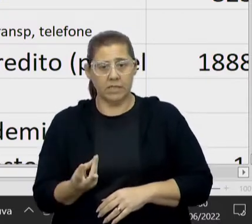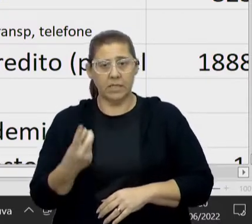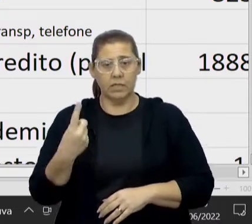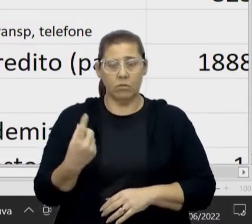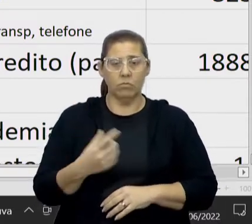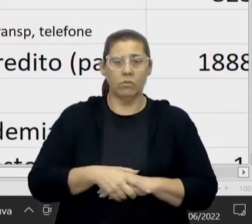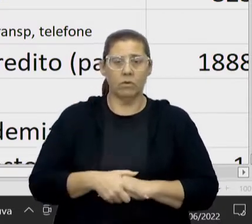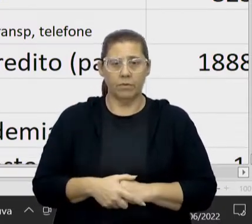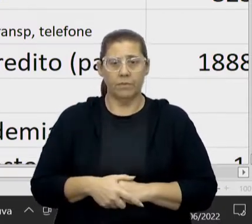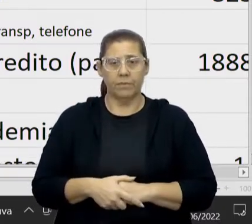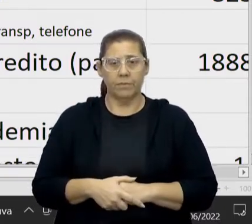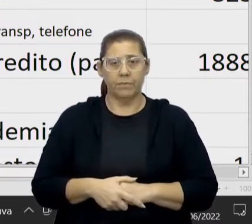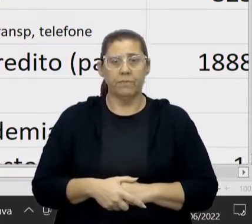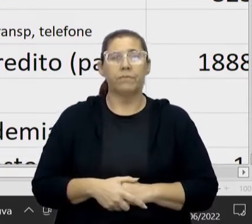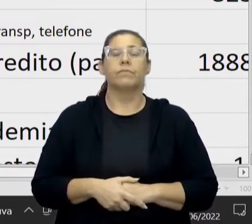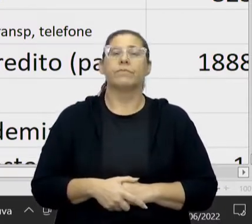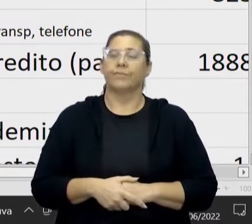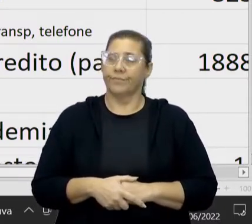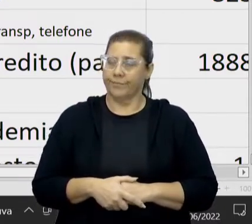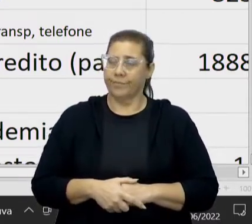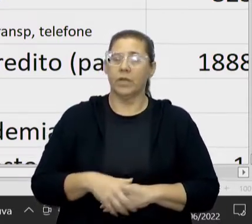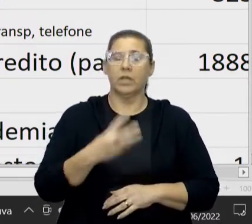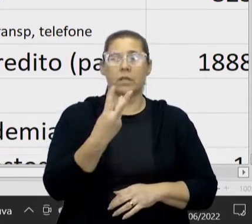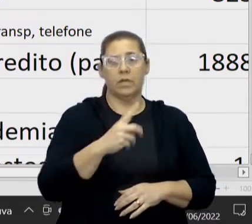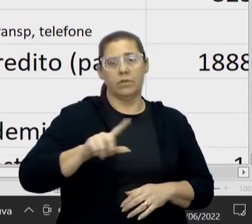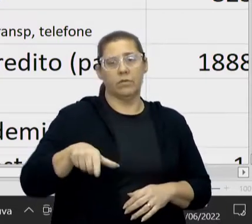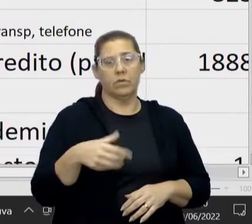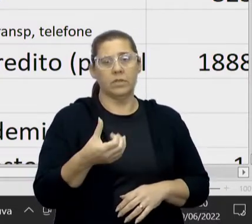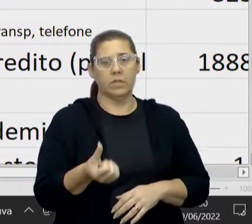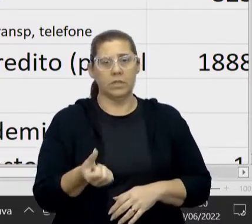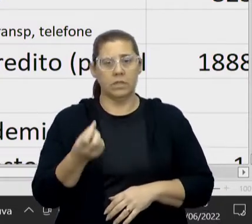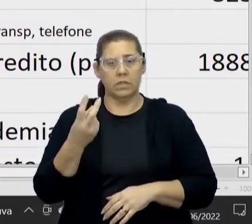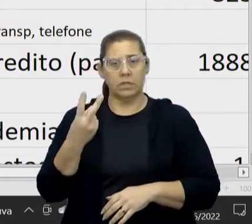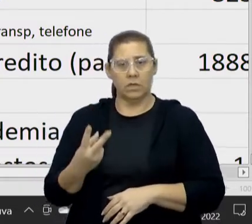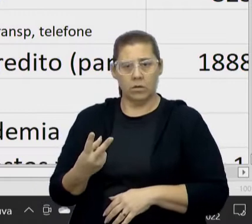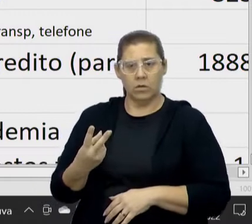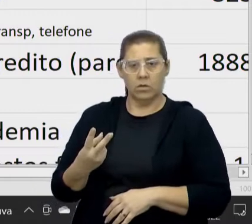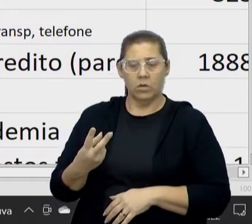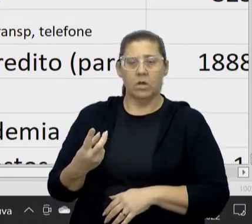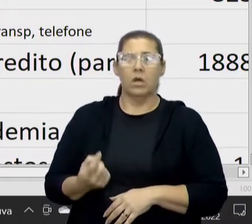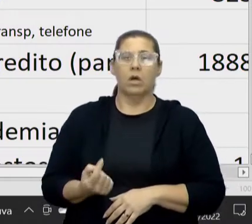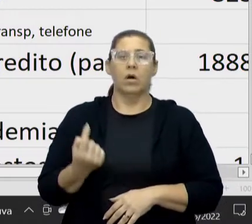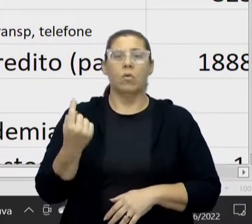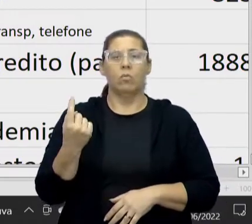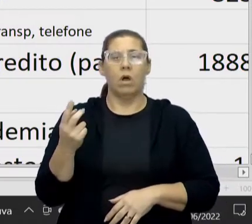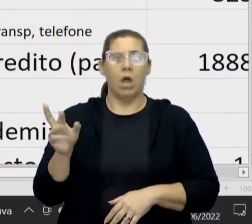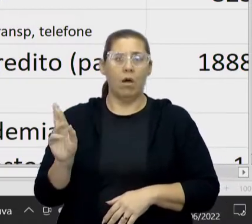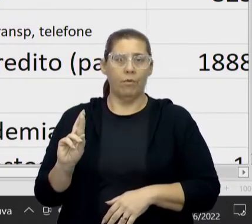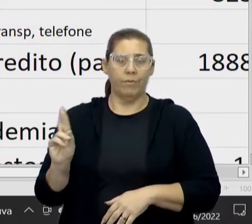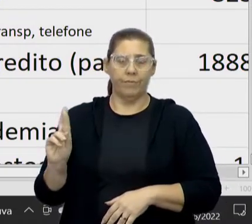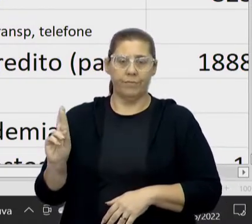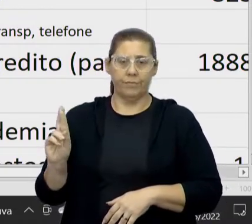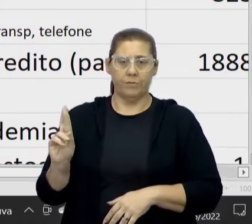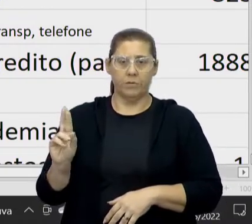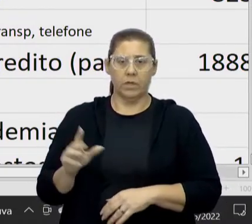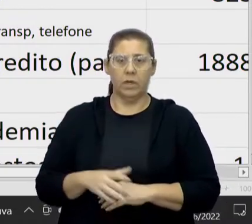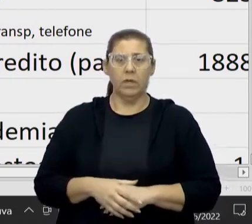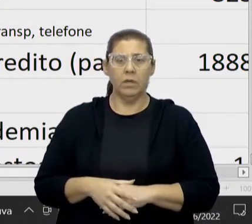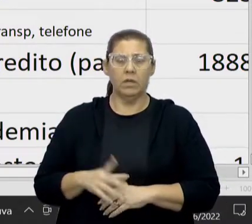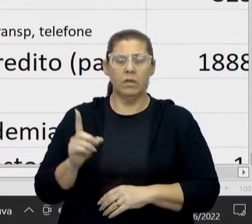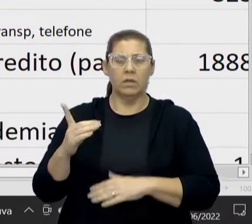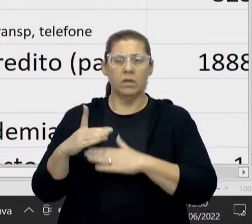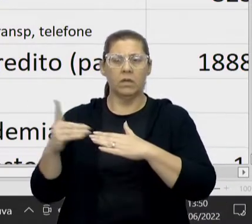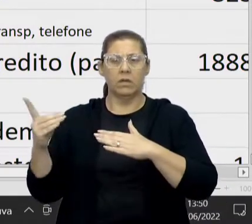,61 reais. 3,61 reais correspondem aí a um dólar, que